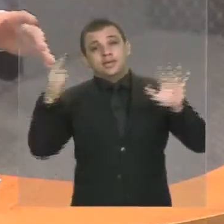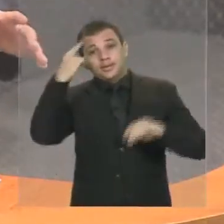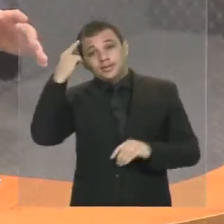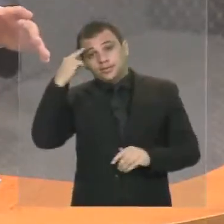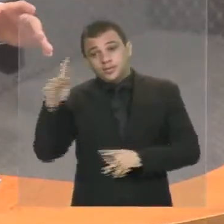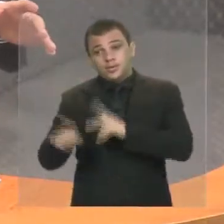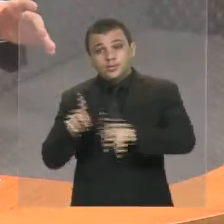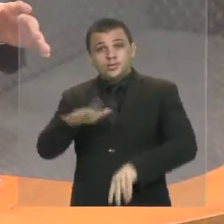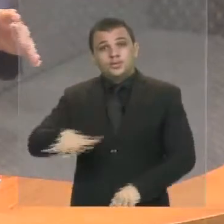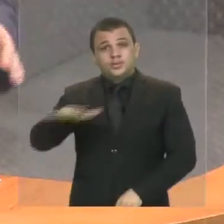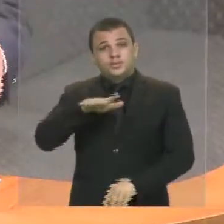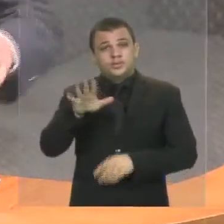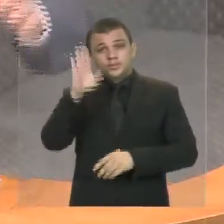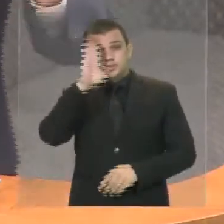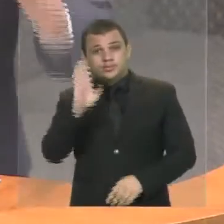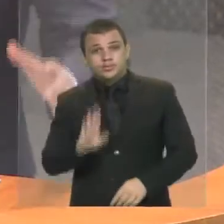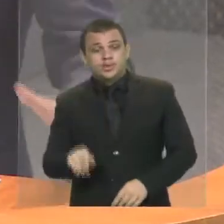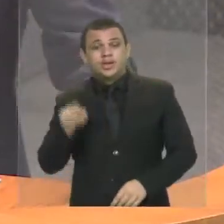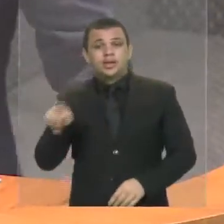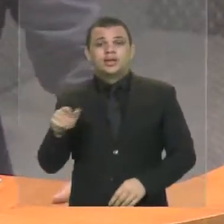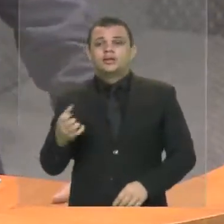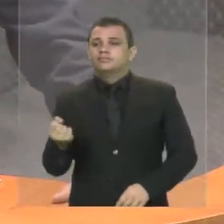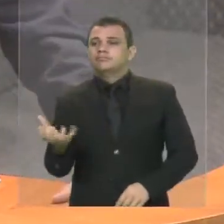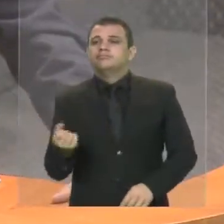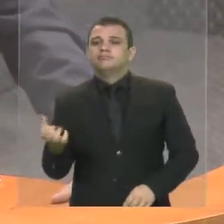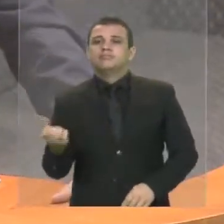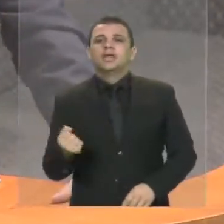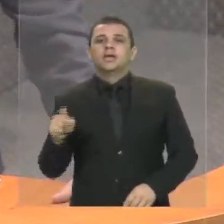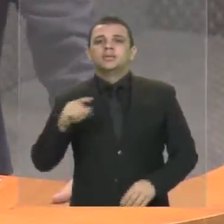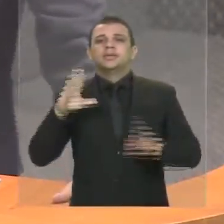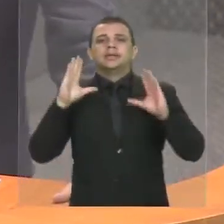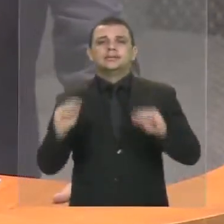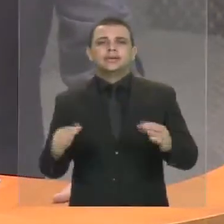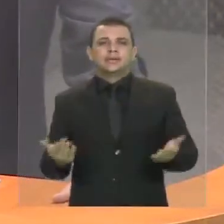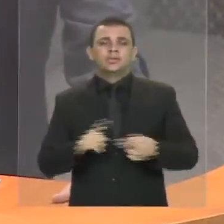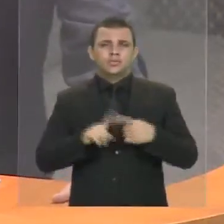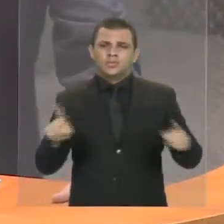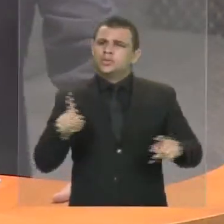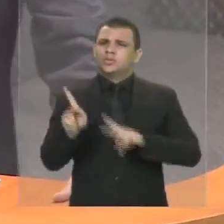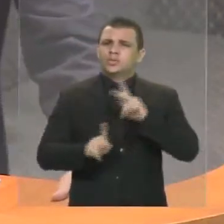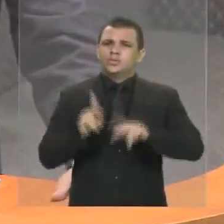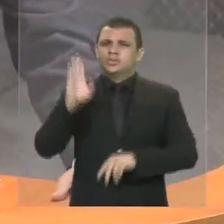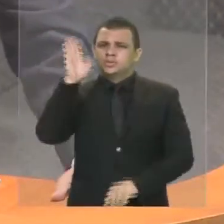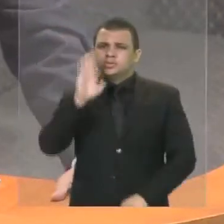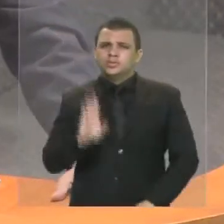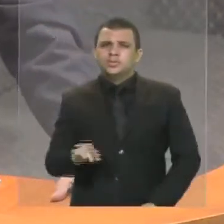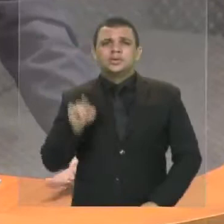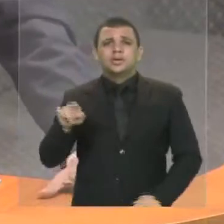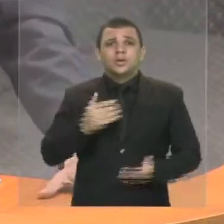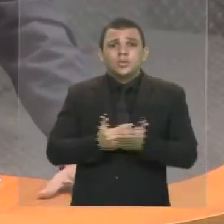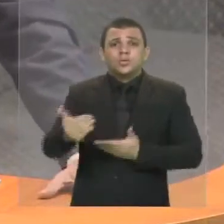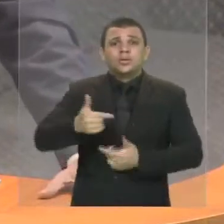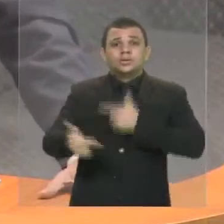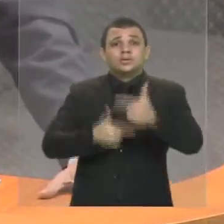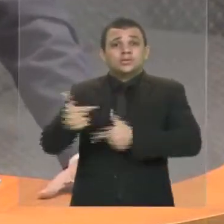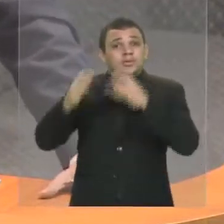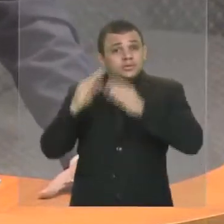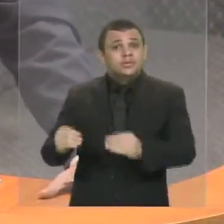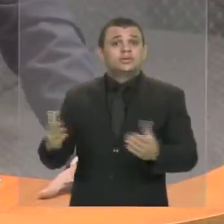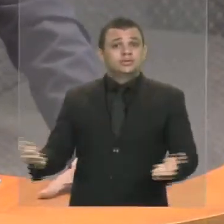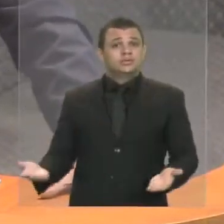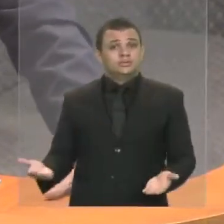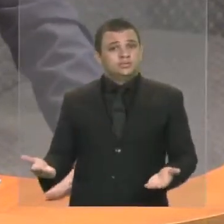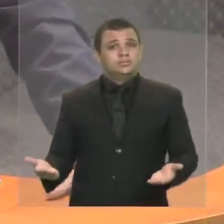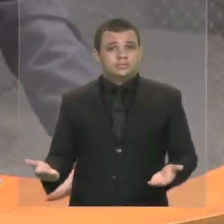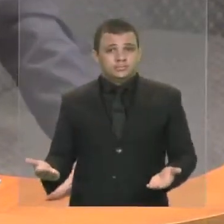ele se aposenta muito cedo, só que o povo brasileiro começa a trabalhar também muito